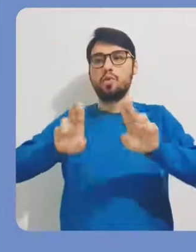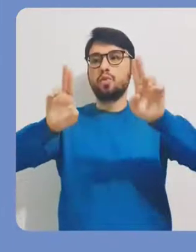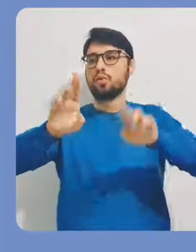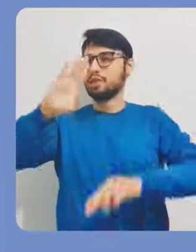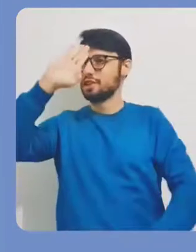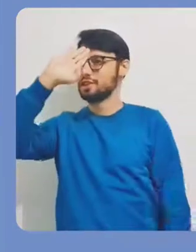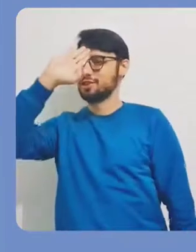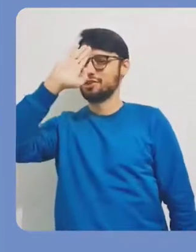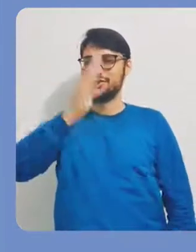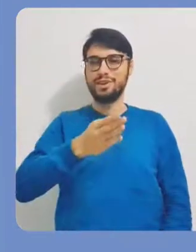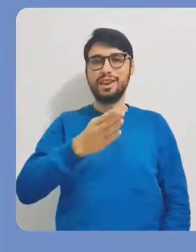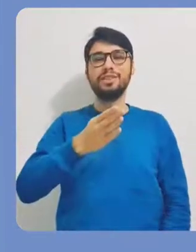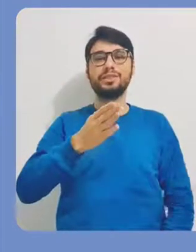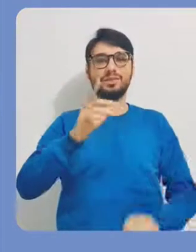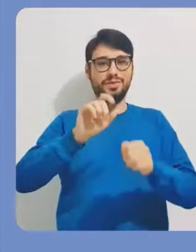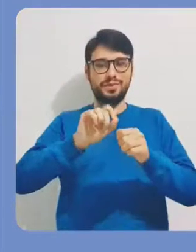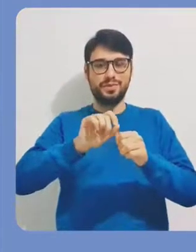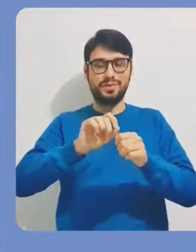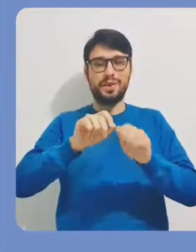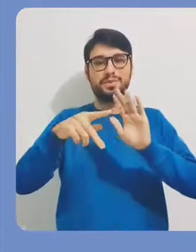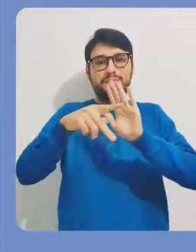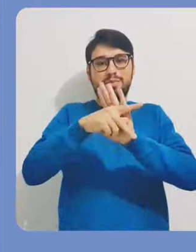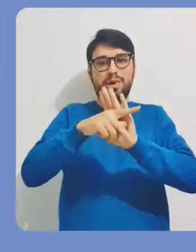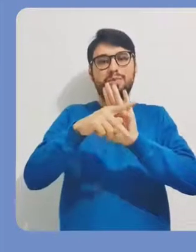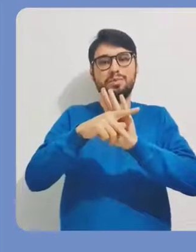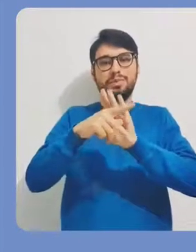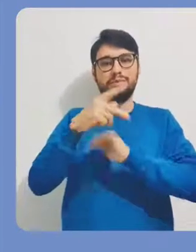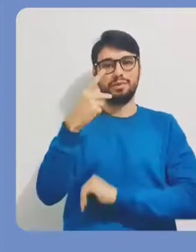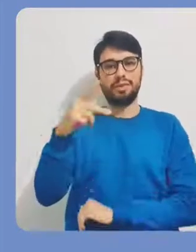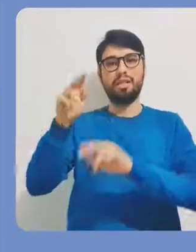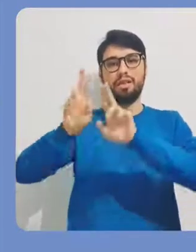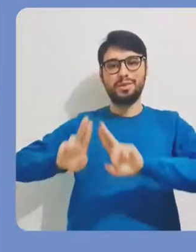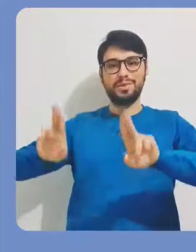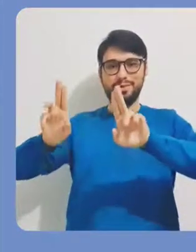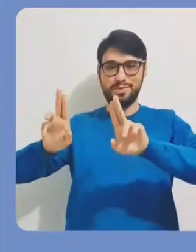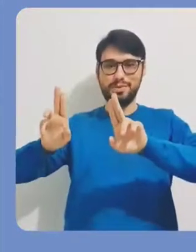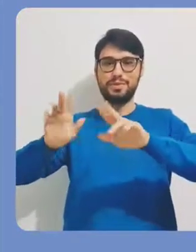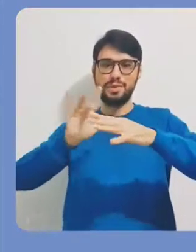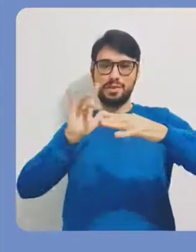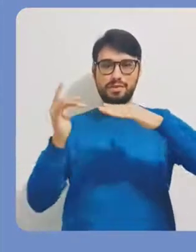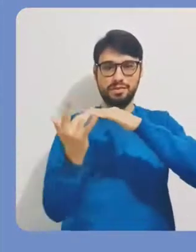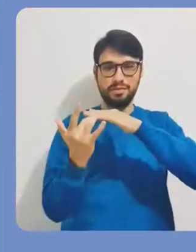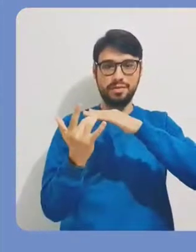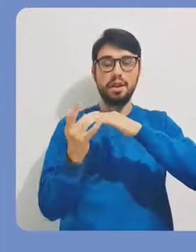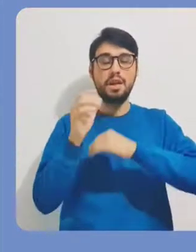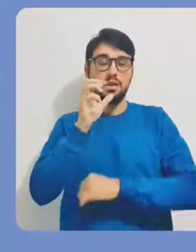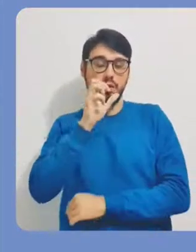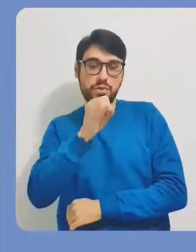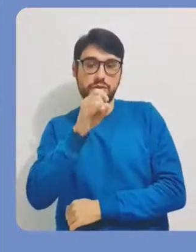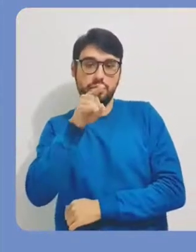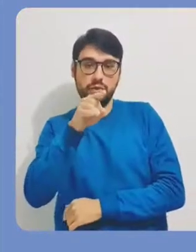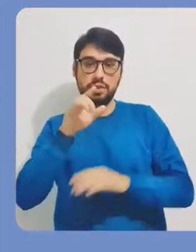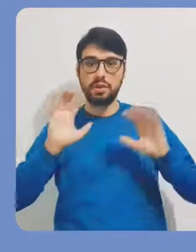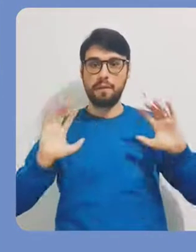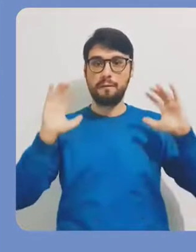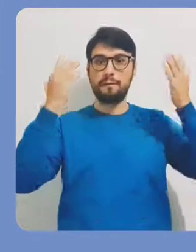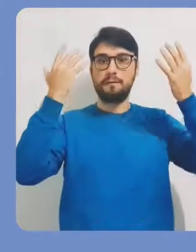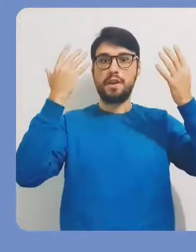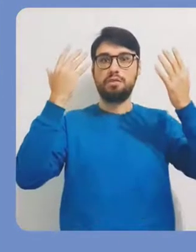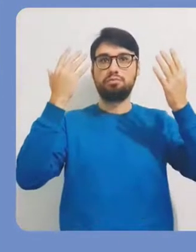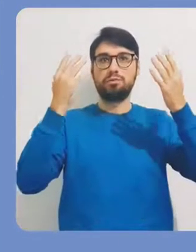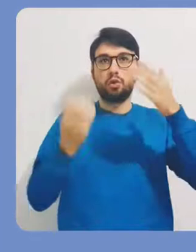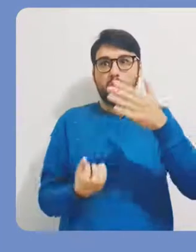todos estes links na sua web página vão direcionar o usuário para as redes sociais da UFSC.